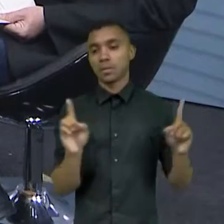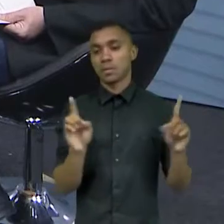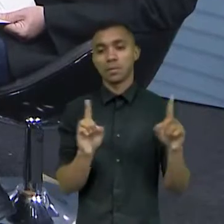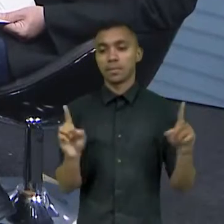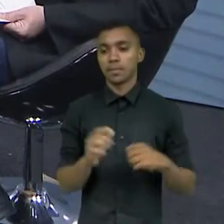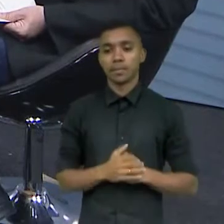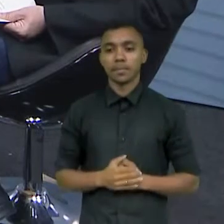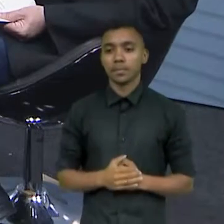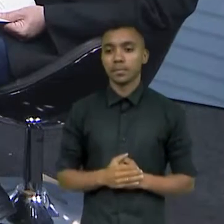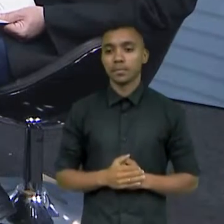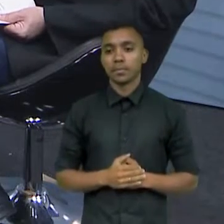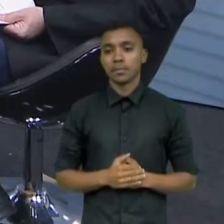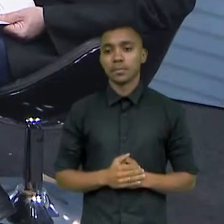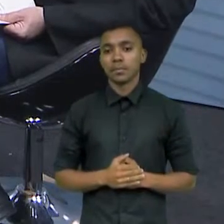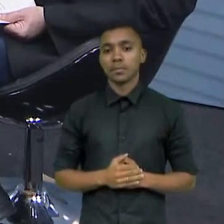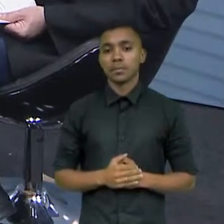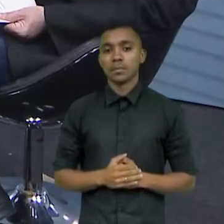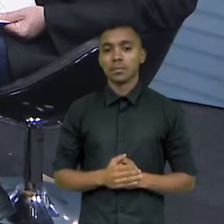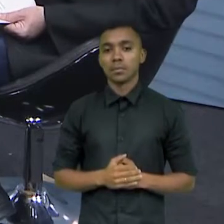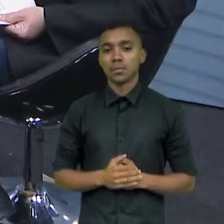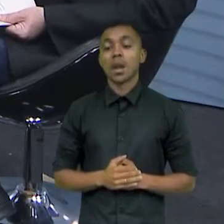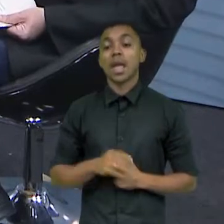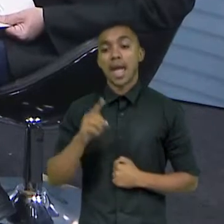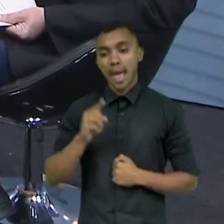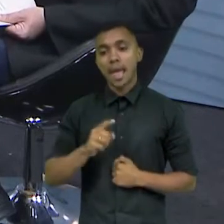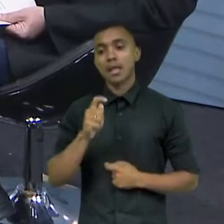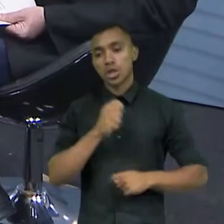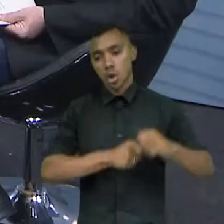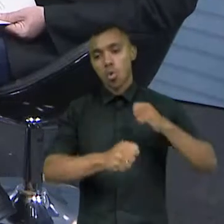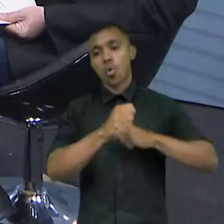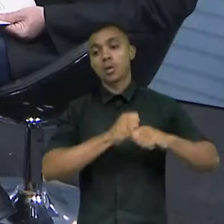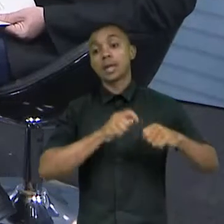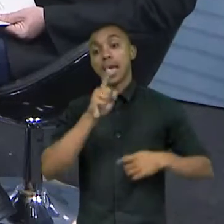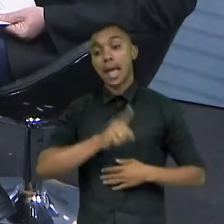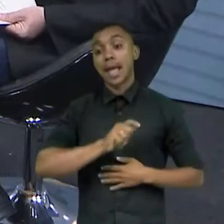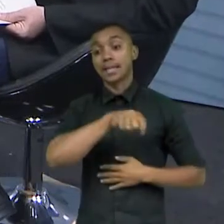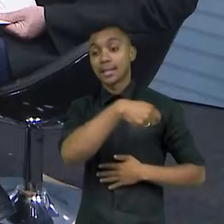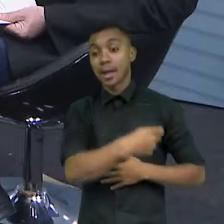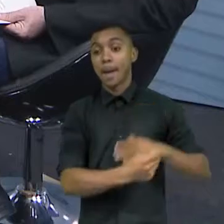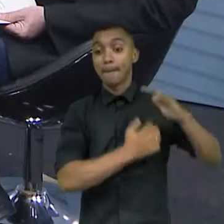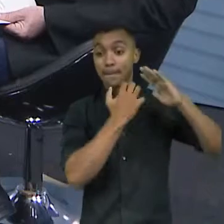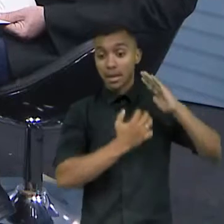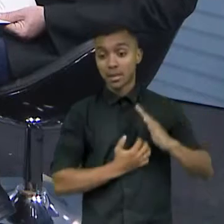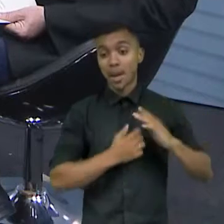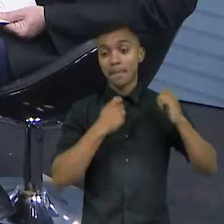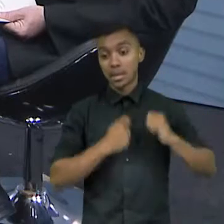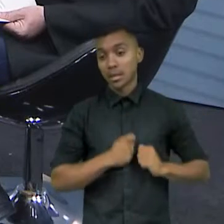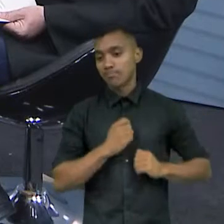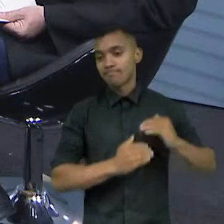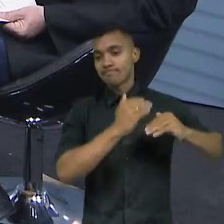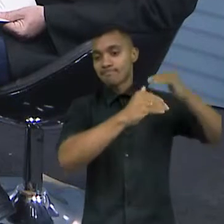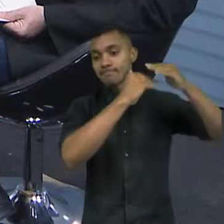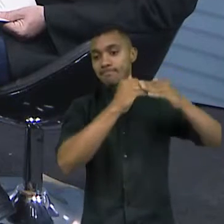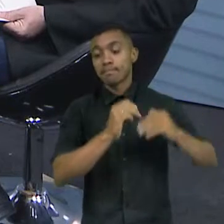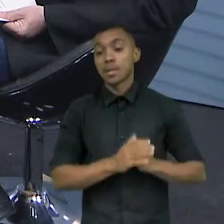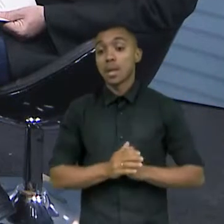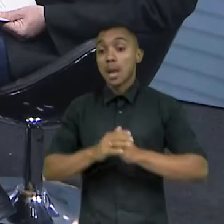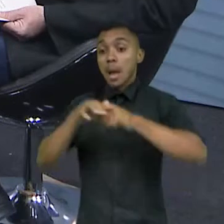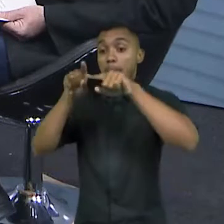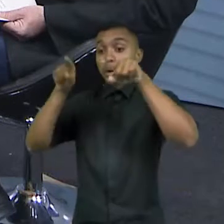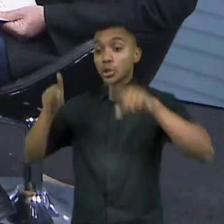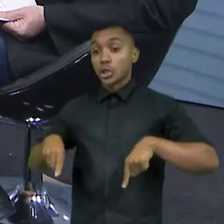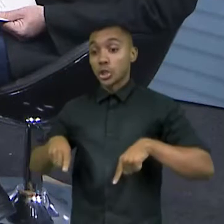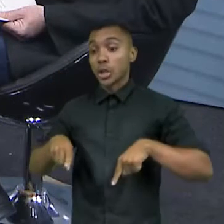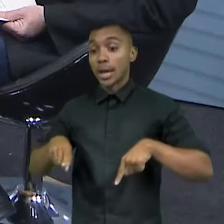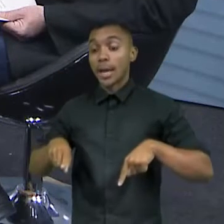filantropia, vai para o mercado. É um negócio, é uma empresa. Tem que funcionar. Tem que funcionar. Os negócios de impacto, eles têm que atender